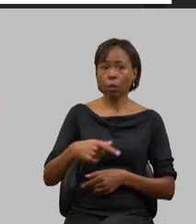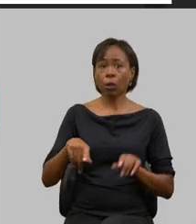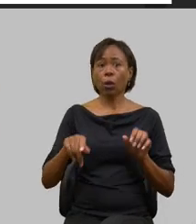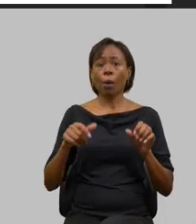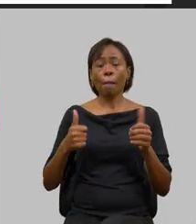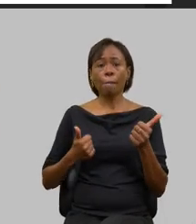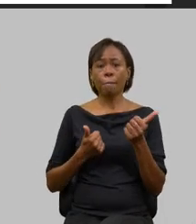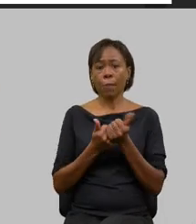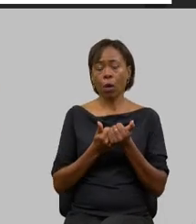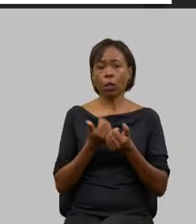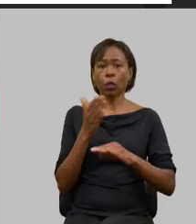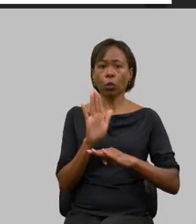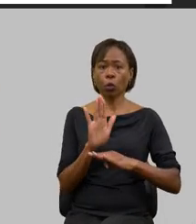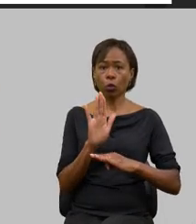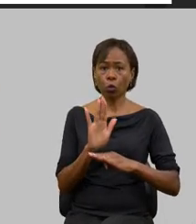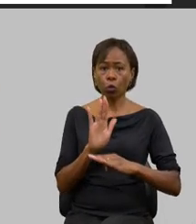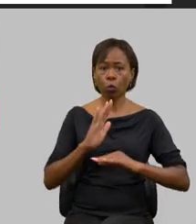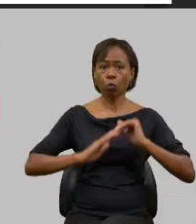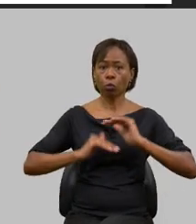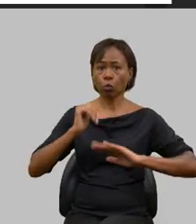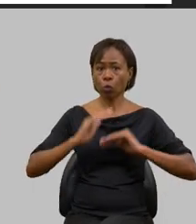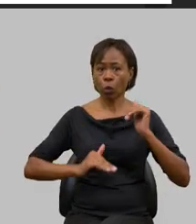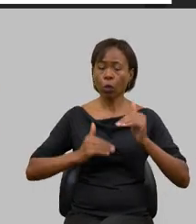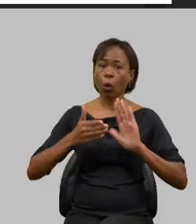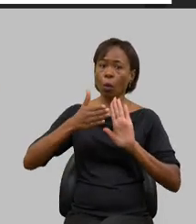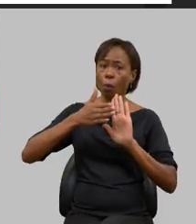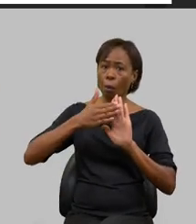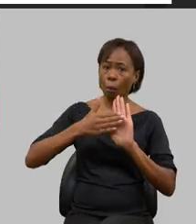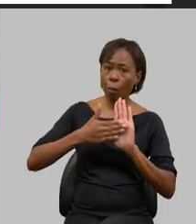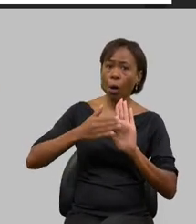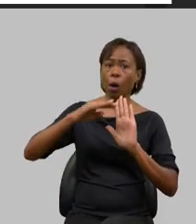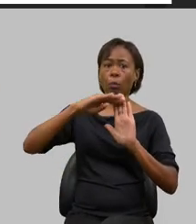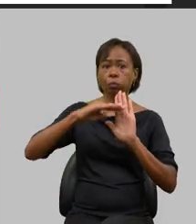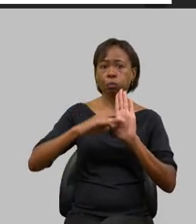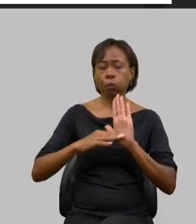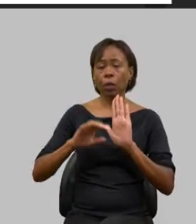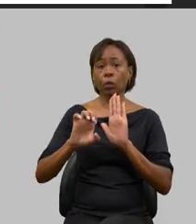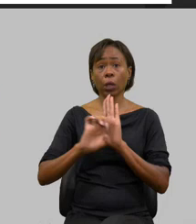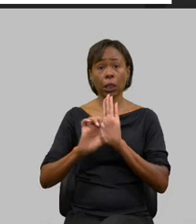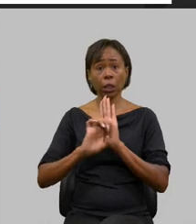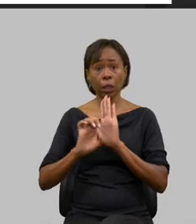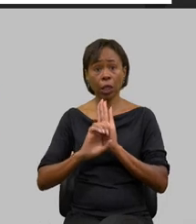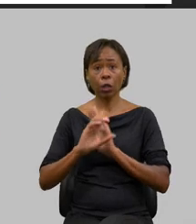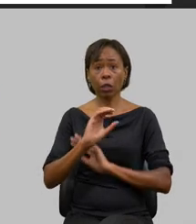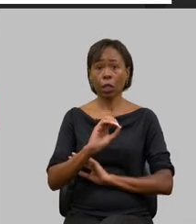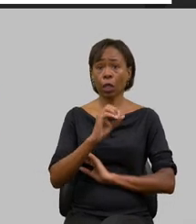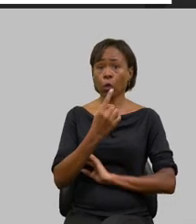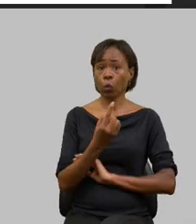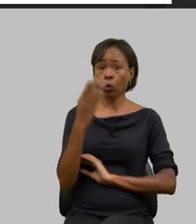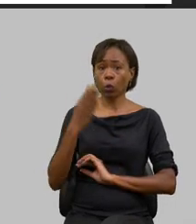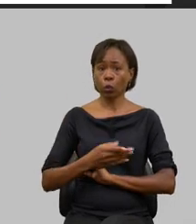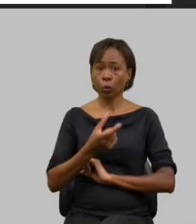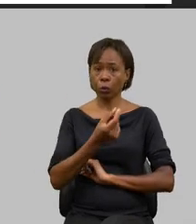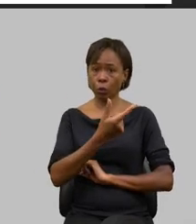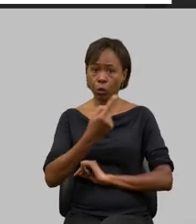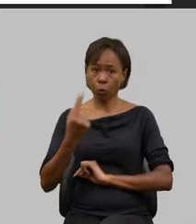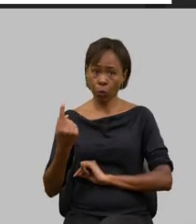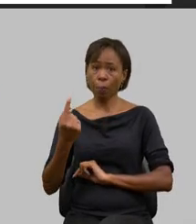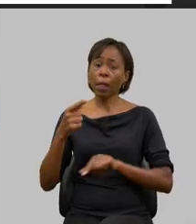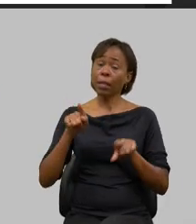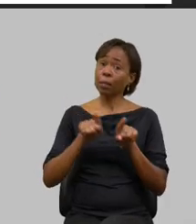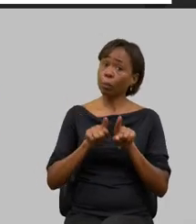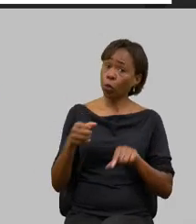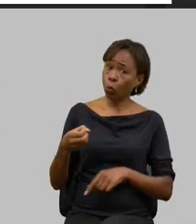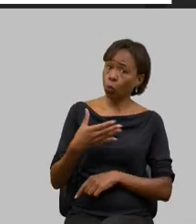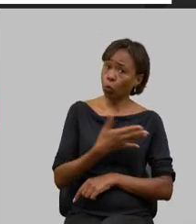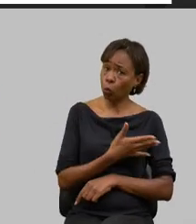em 56 novos municípios que foram selecionados através desse edital de chamamento 01-2021 e a novidade